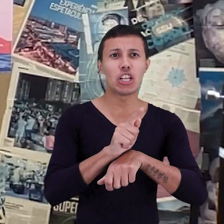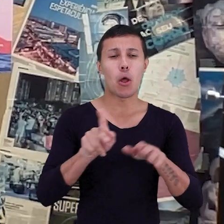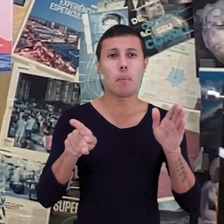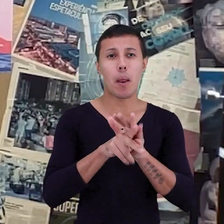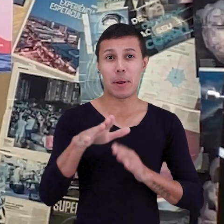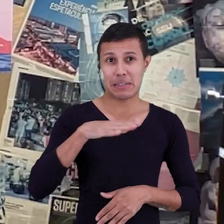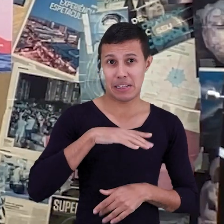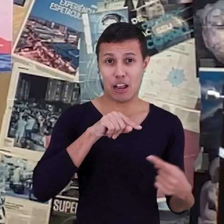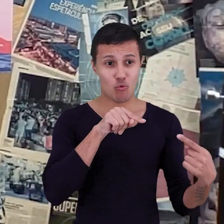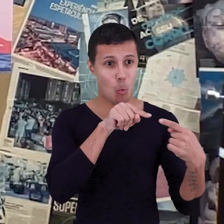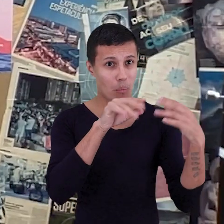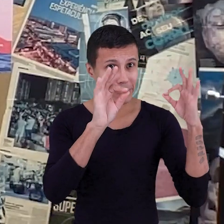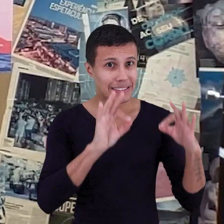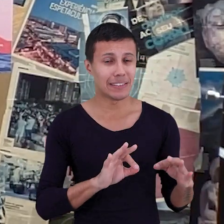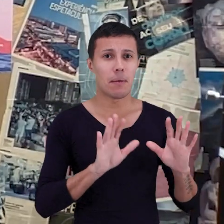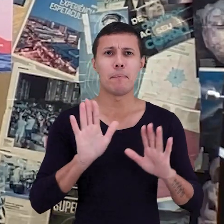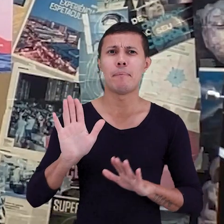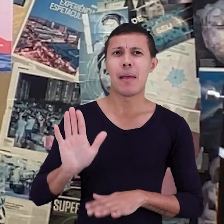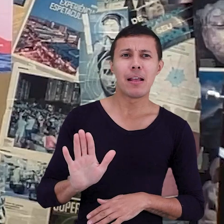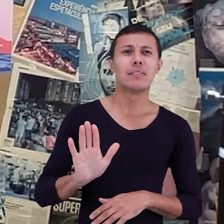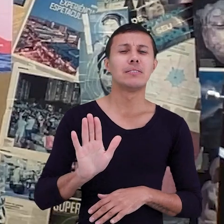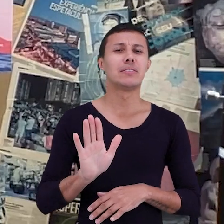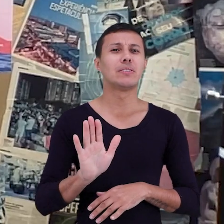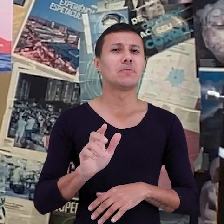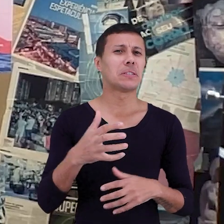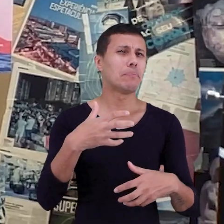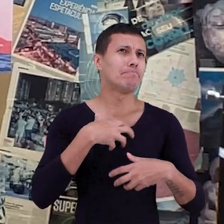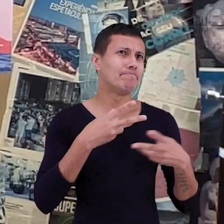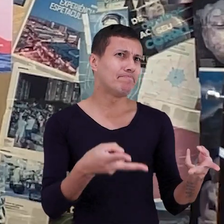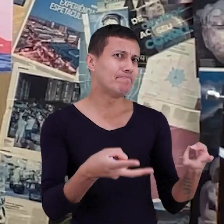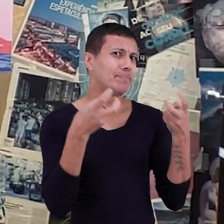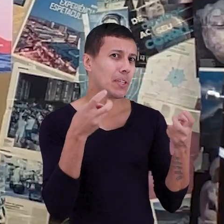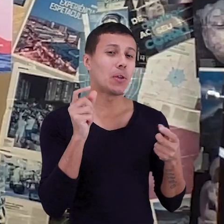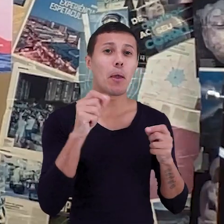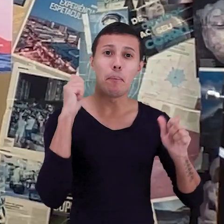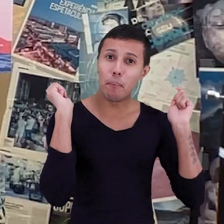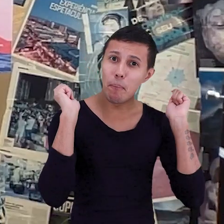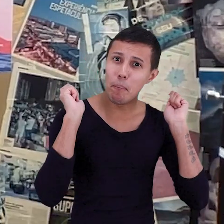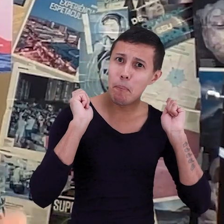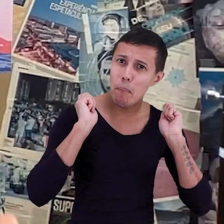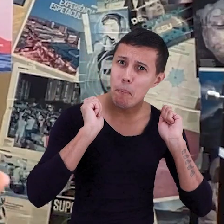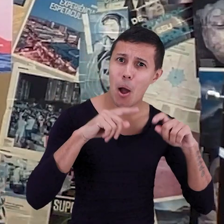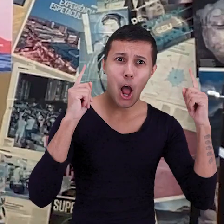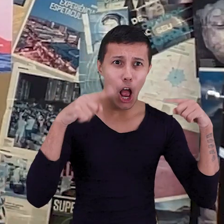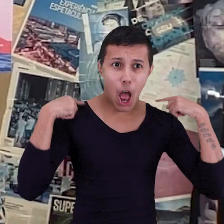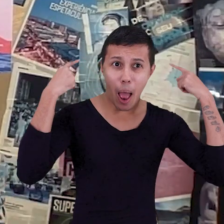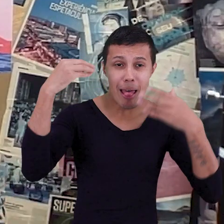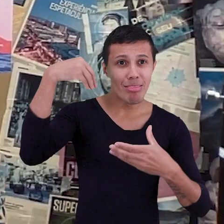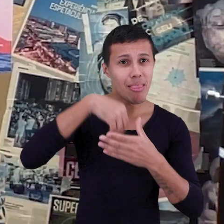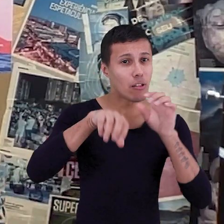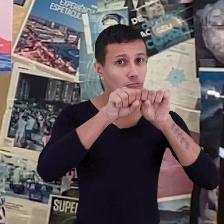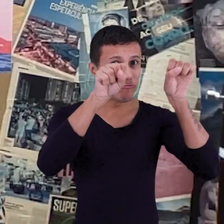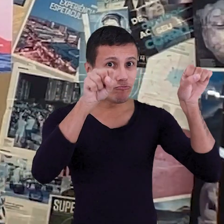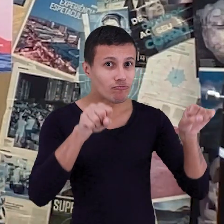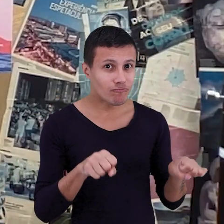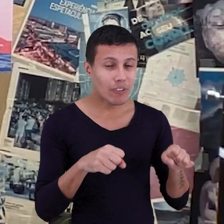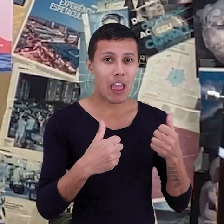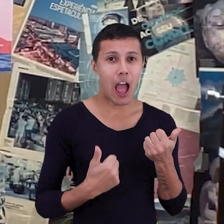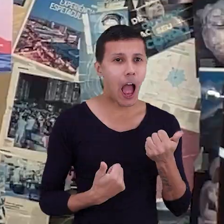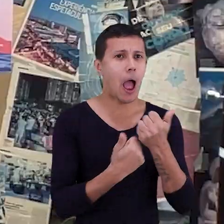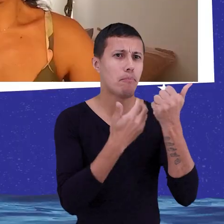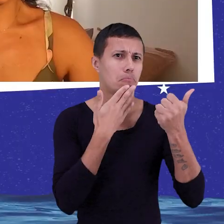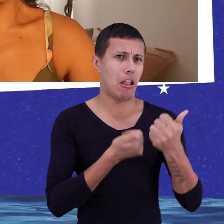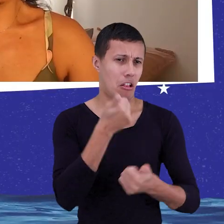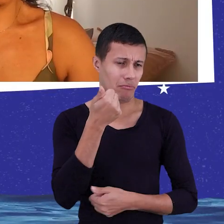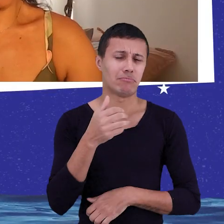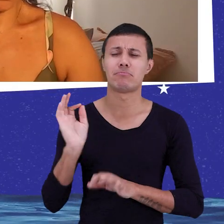sentido. Mesmo assim, você ainda sentiu que podia mais, estando num ecossistema que te apoiasse